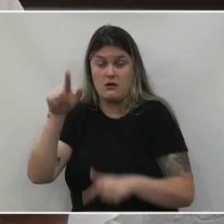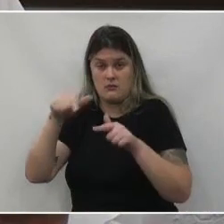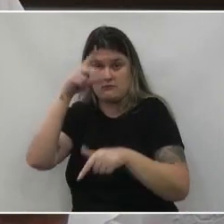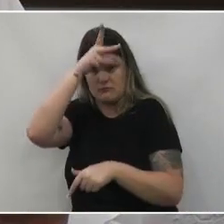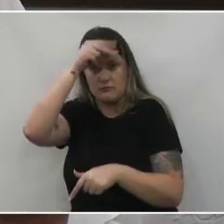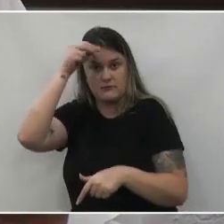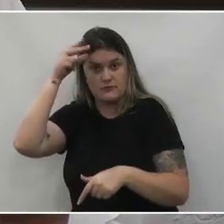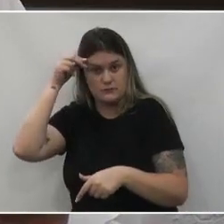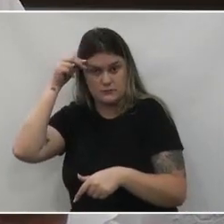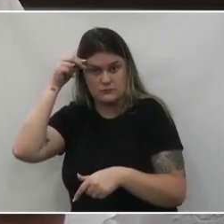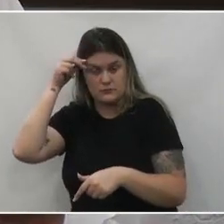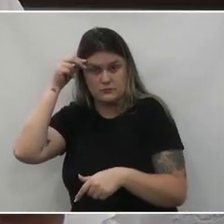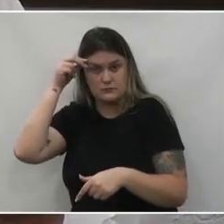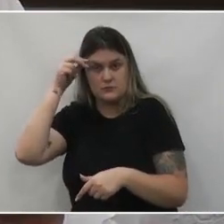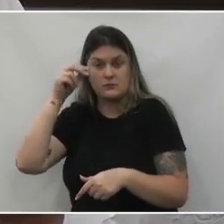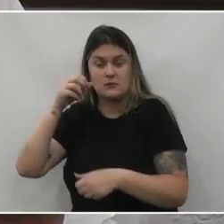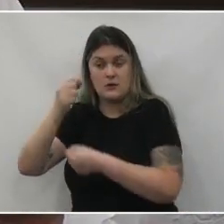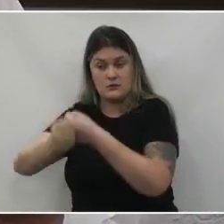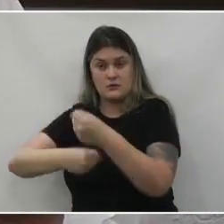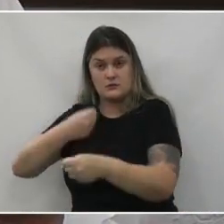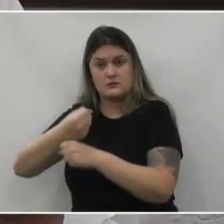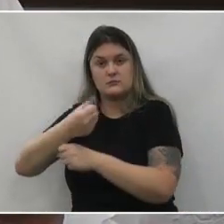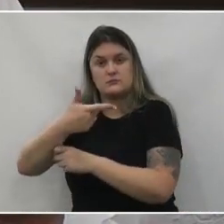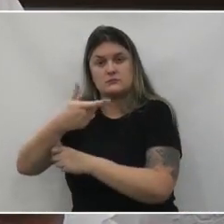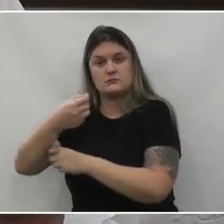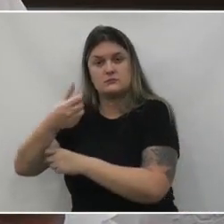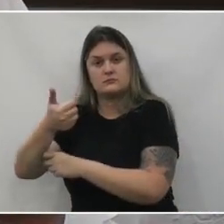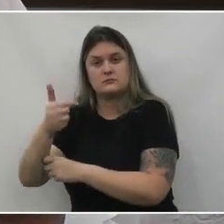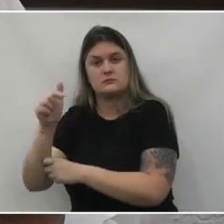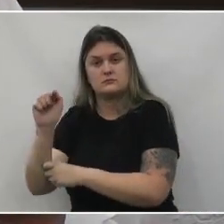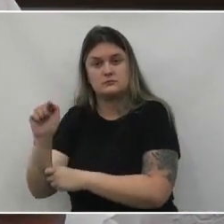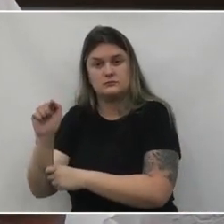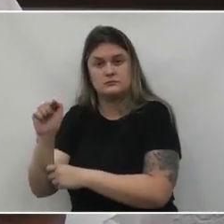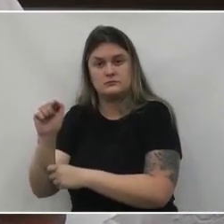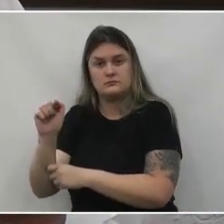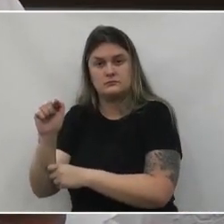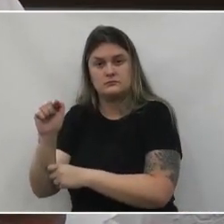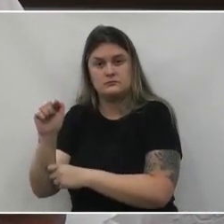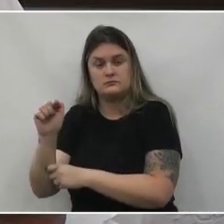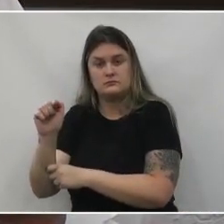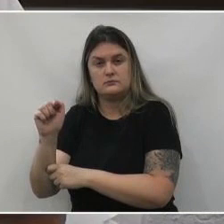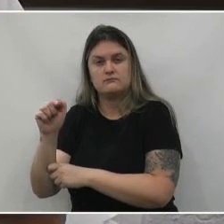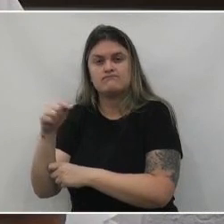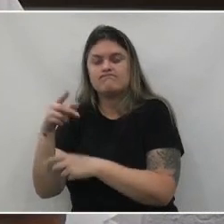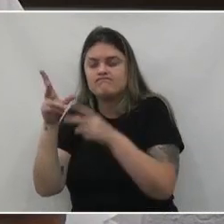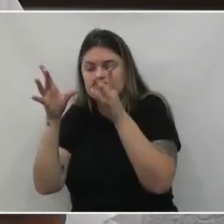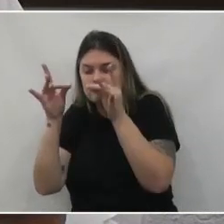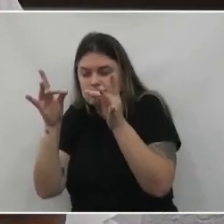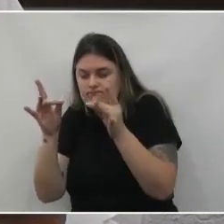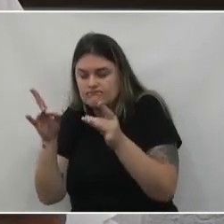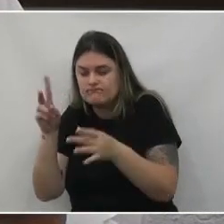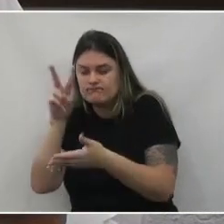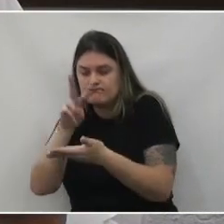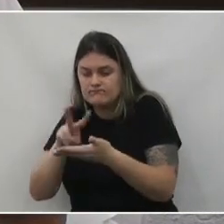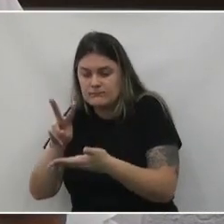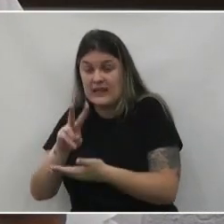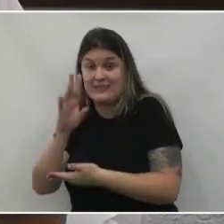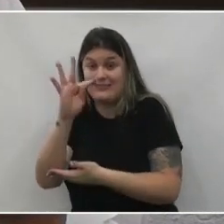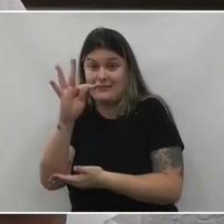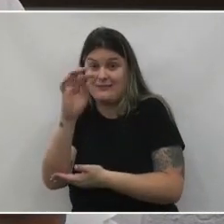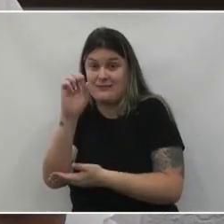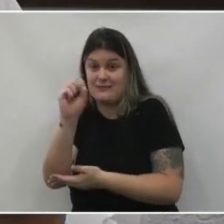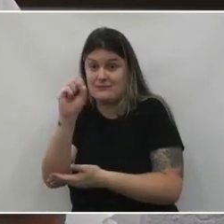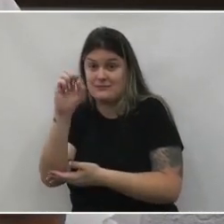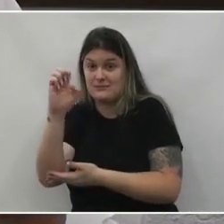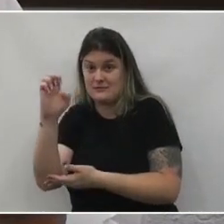da união da vitória referente ao exercício financeiro de 2017 analisadas pelo tribunal de contas do estado do paraná